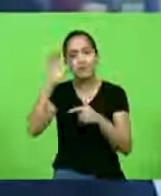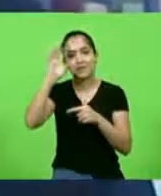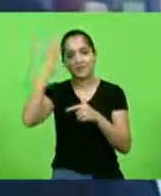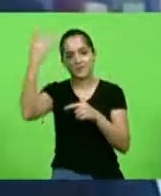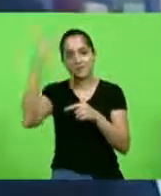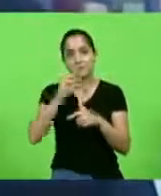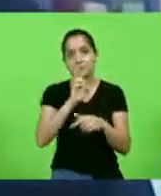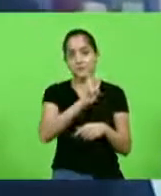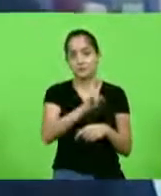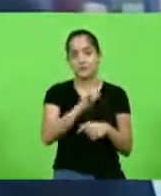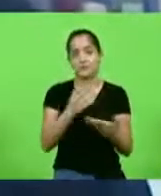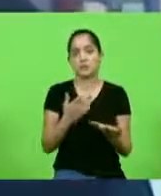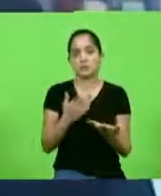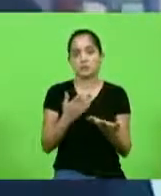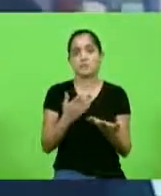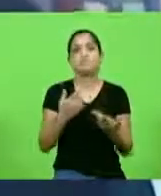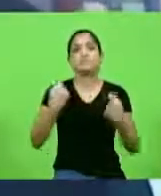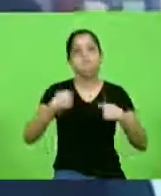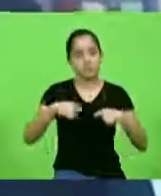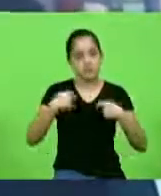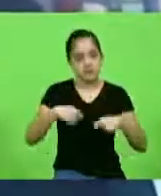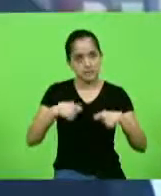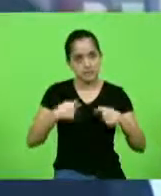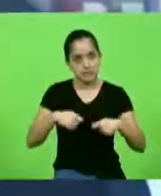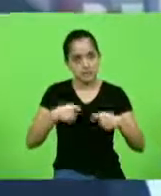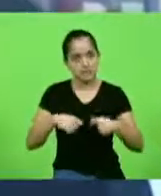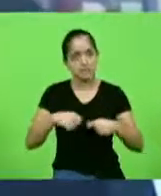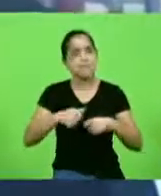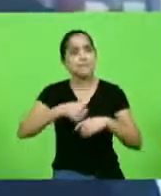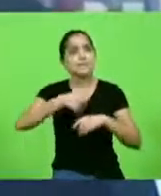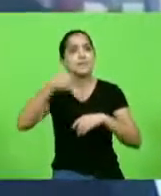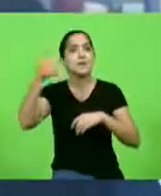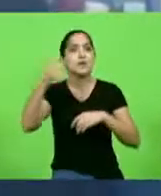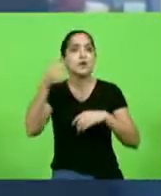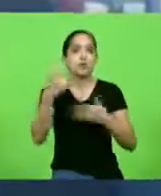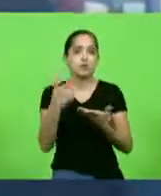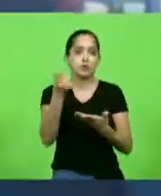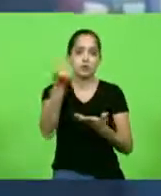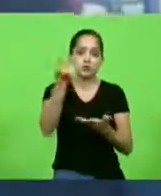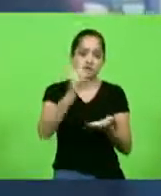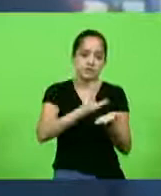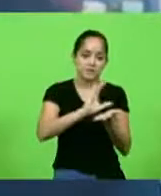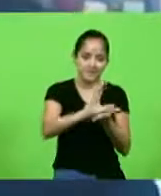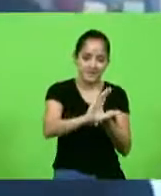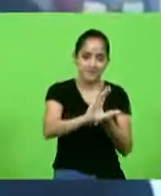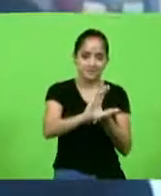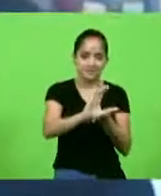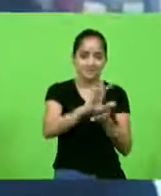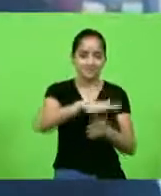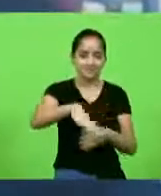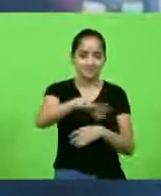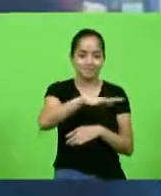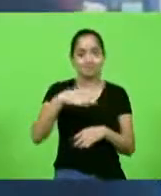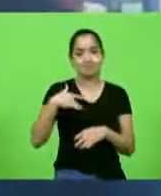respostas. Repito, temos que usar melhor o dinheiro que é investido na saúde.